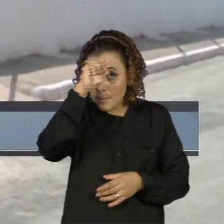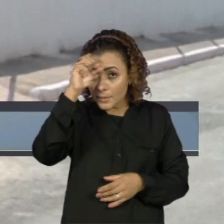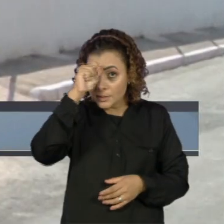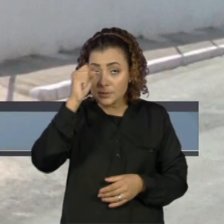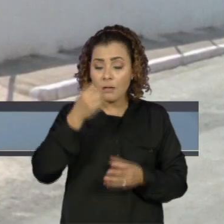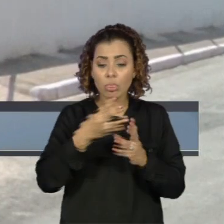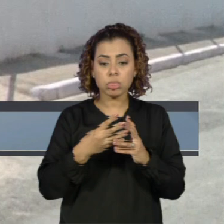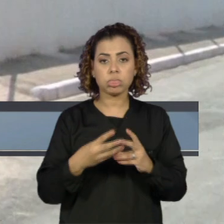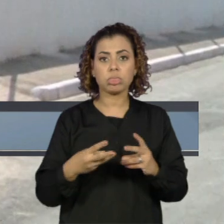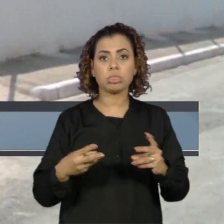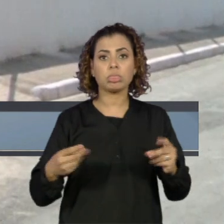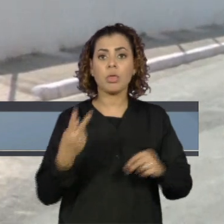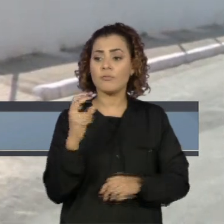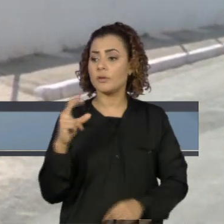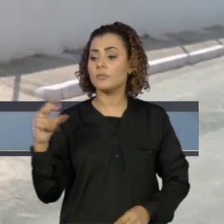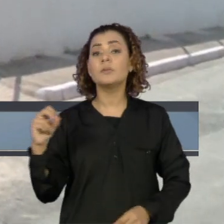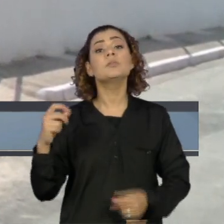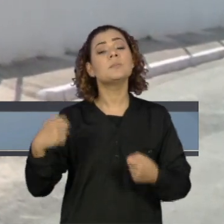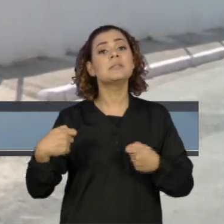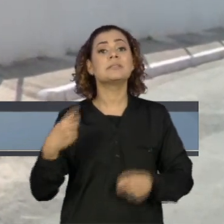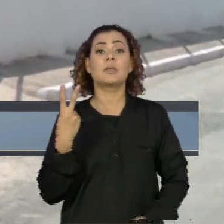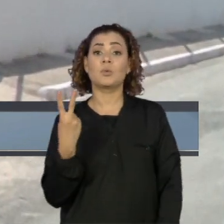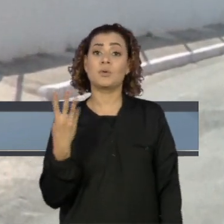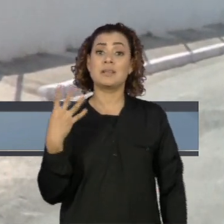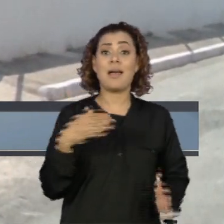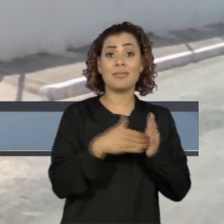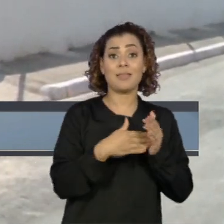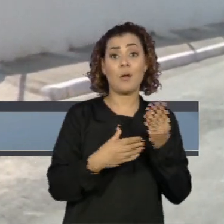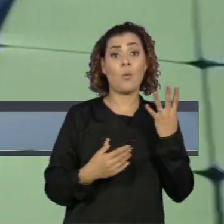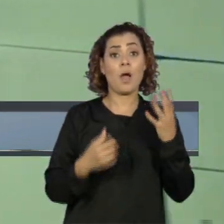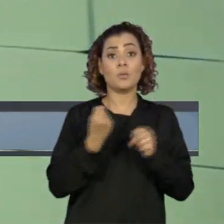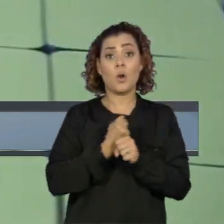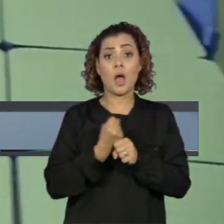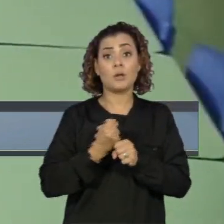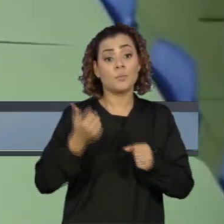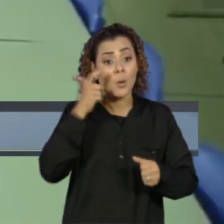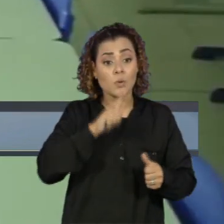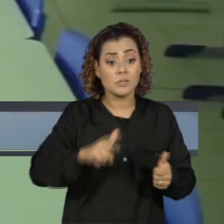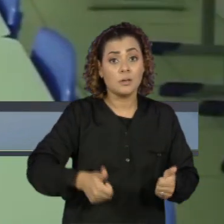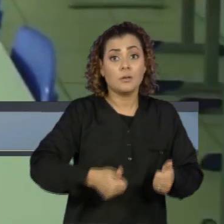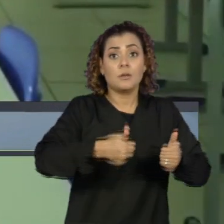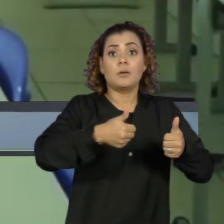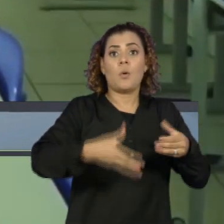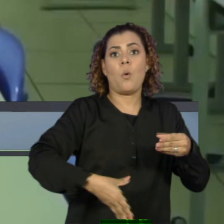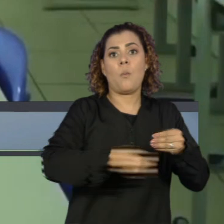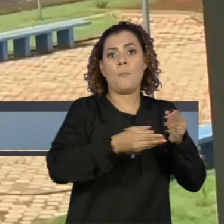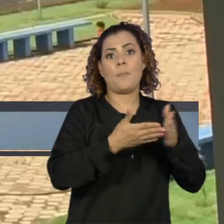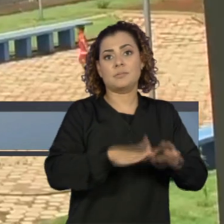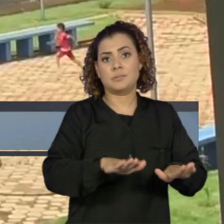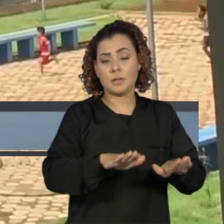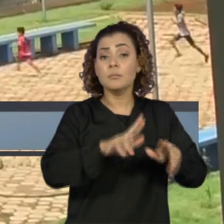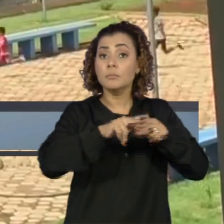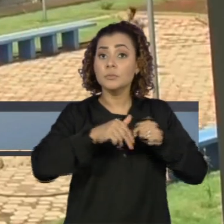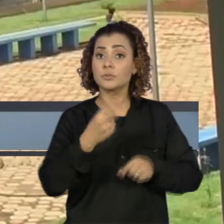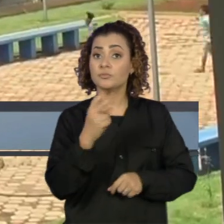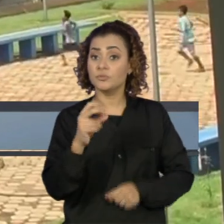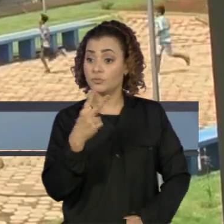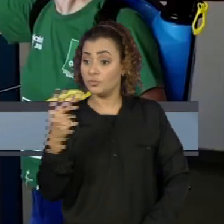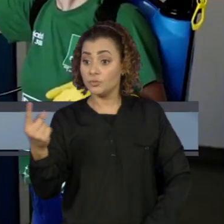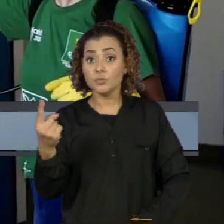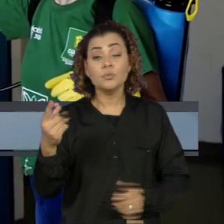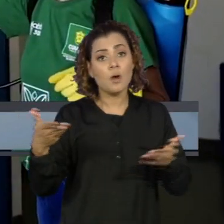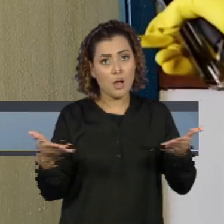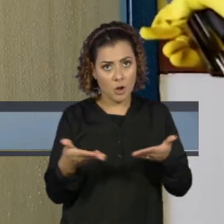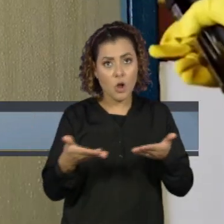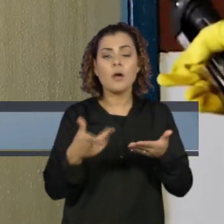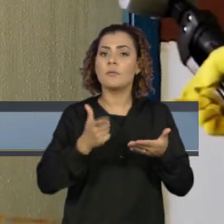perdido em 2020 deve levar de 2 a 4 anos para ser recuperado. Para o ano letivo de 2021, são